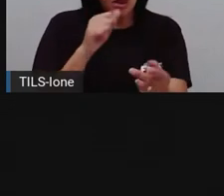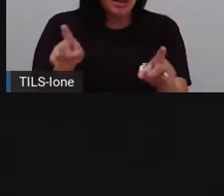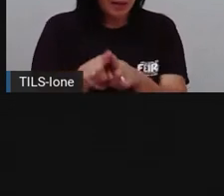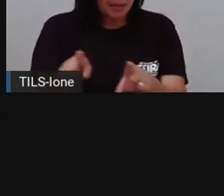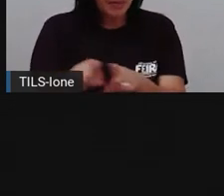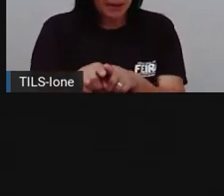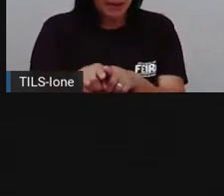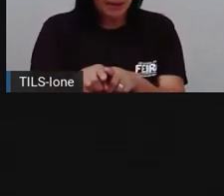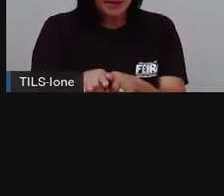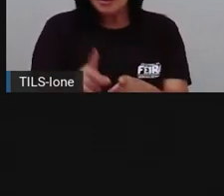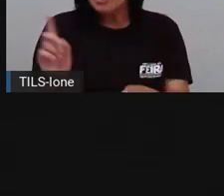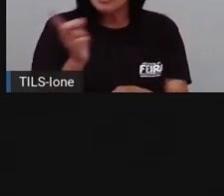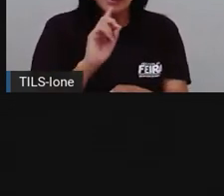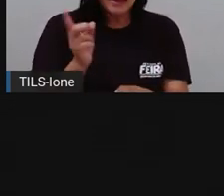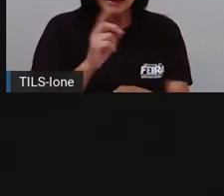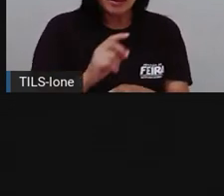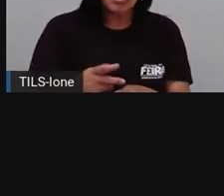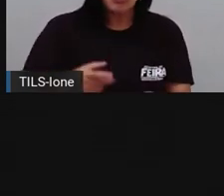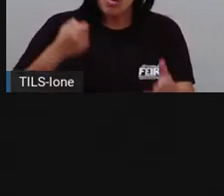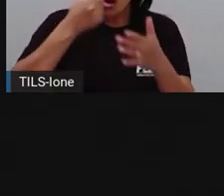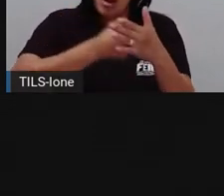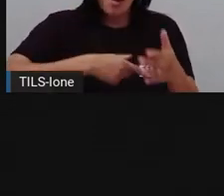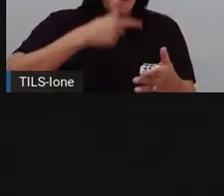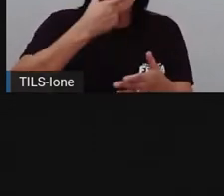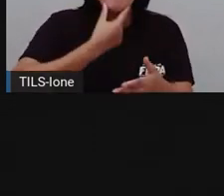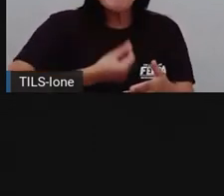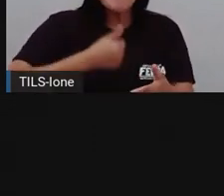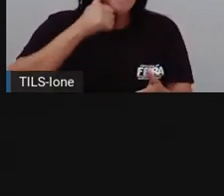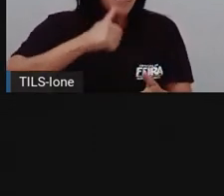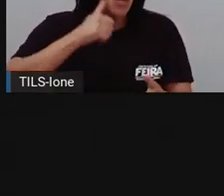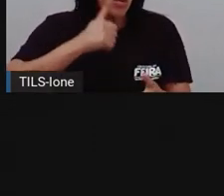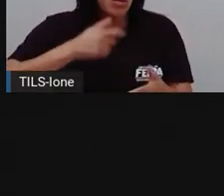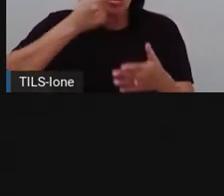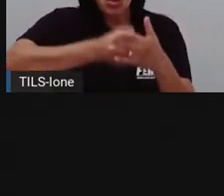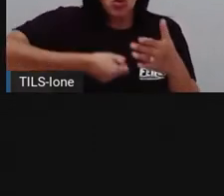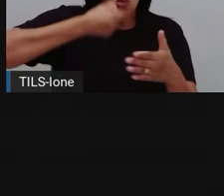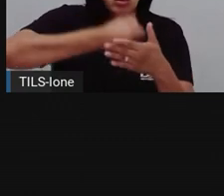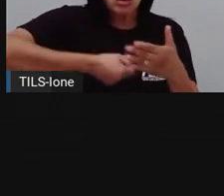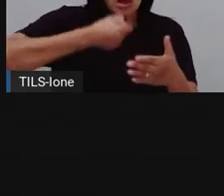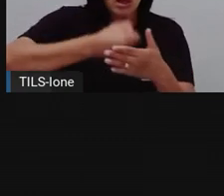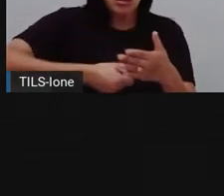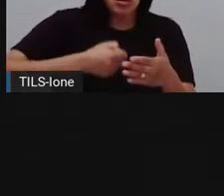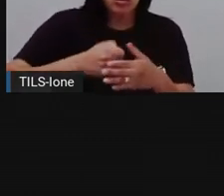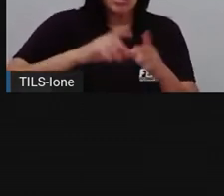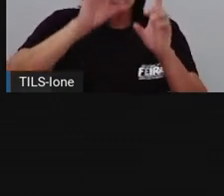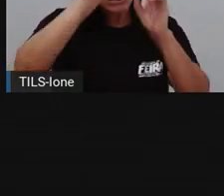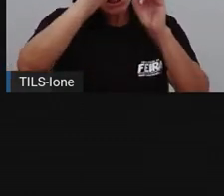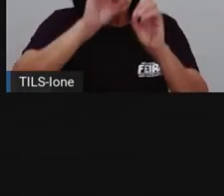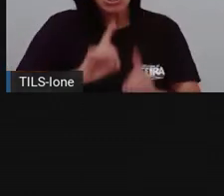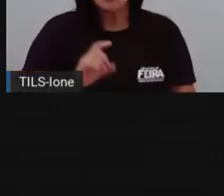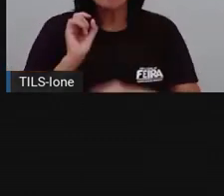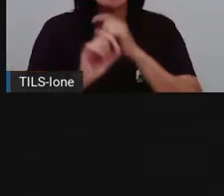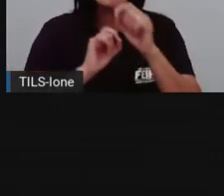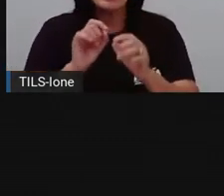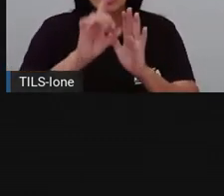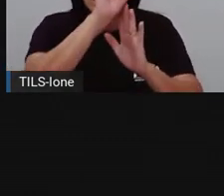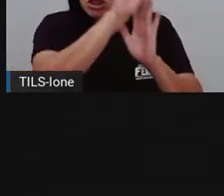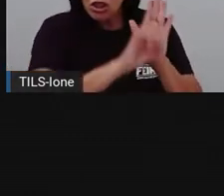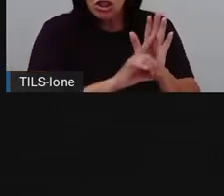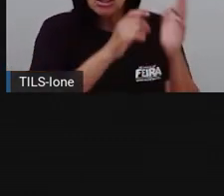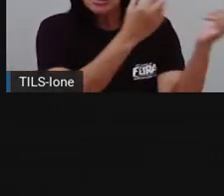igualdade, elas não querem ser iguais aos homens. Querem sim direitos iguais, deveres iguais,